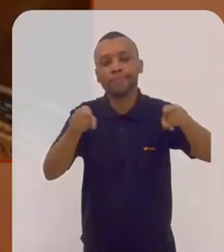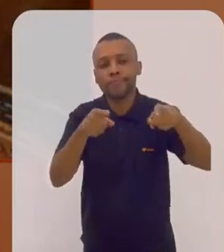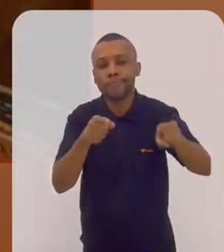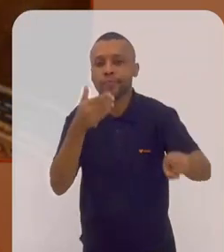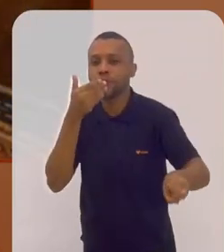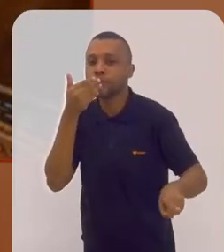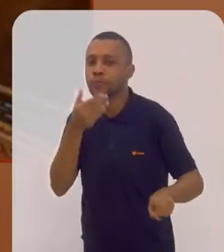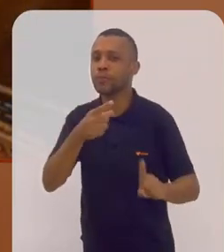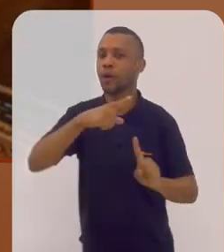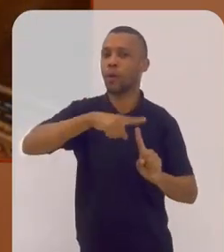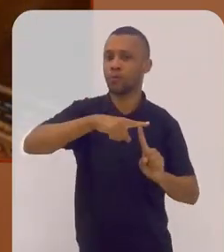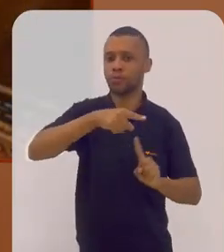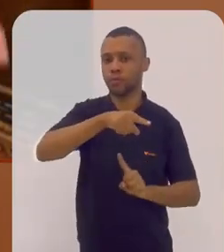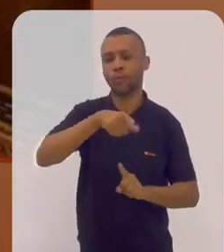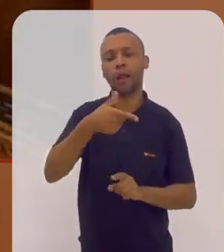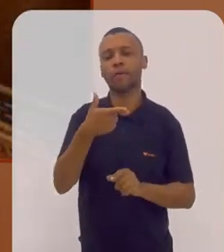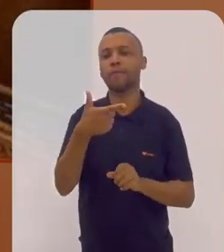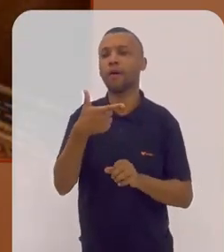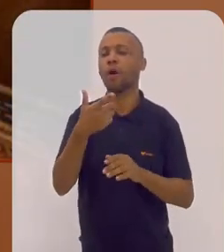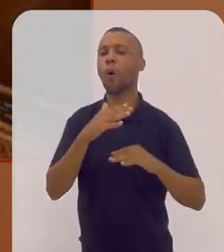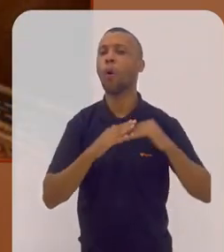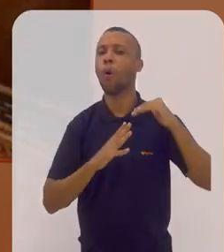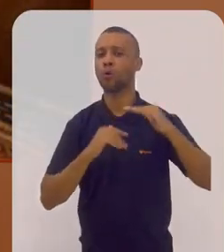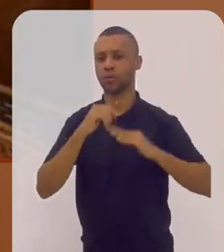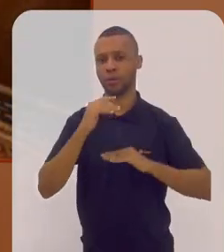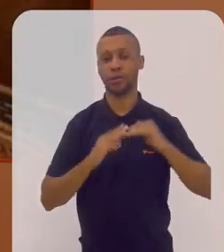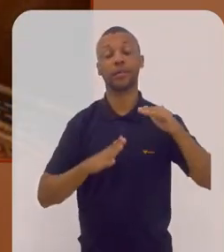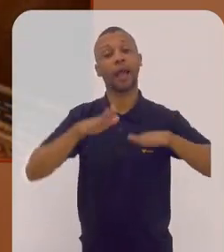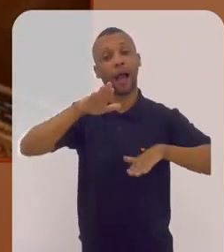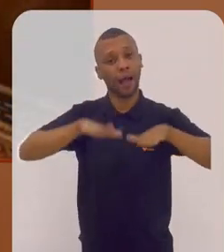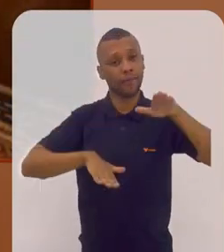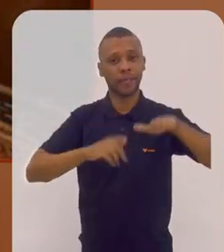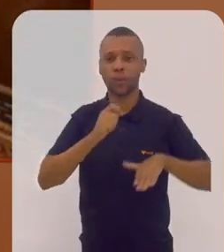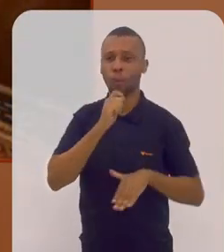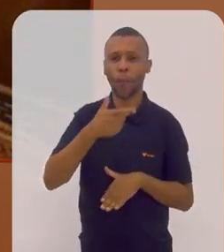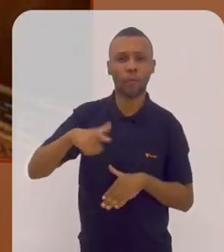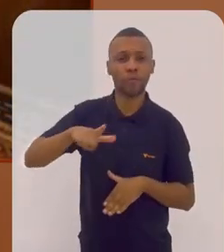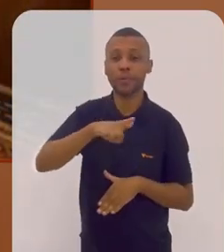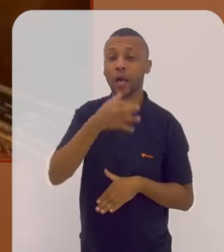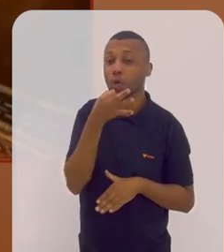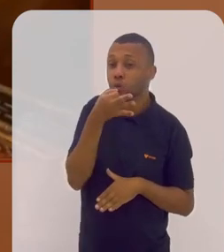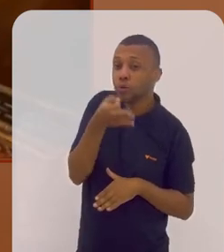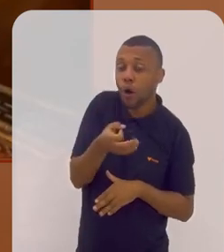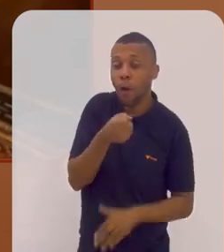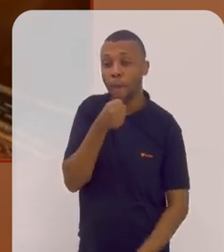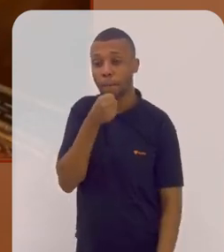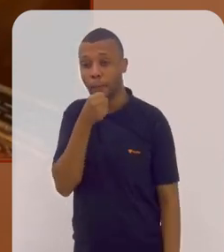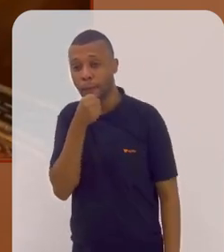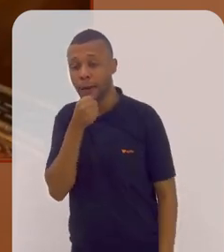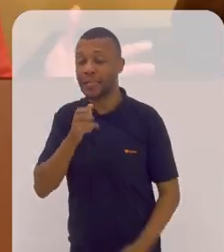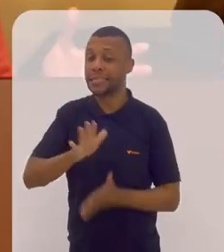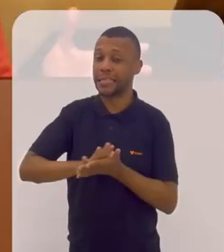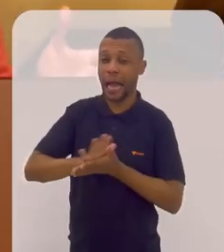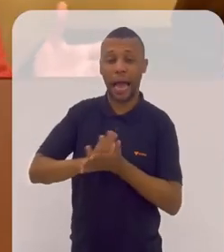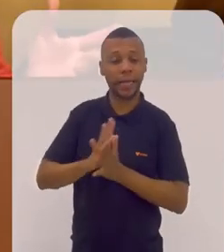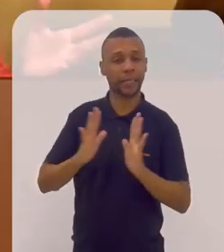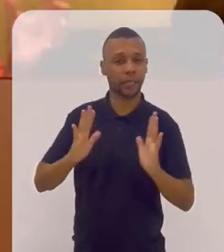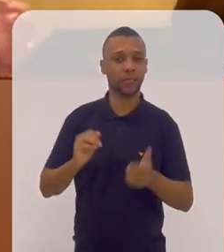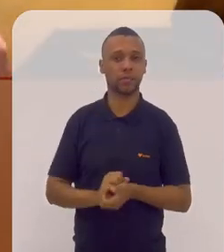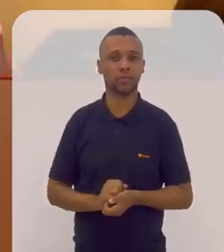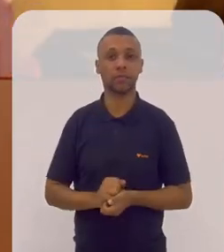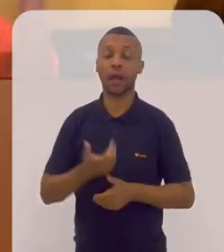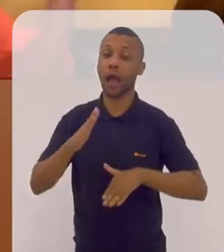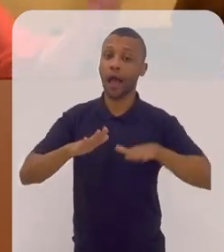música, elas foram construídas no momento em que, às vezes, não existia nem amplificação, microfone, nada disso,